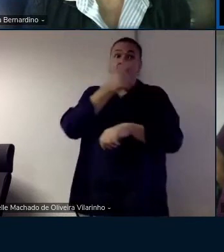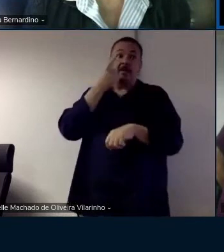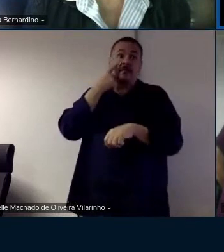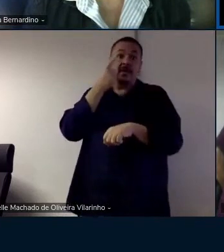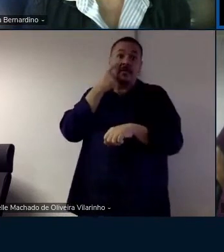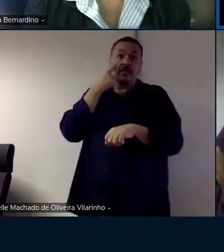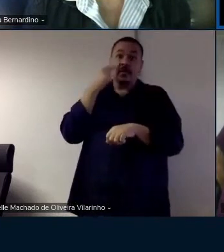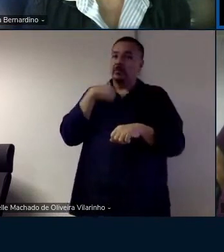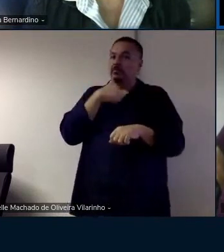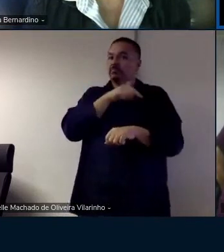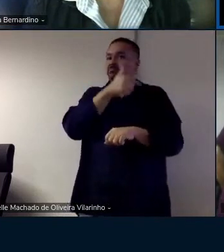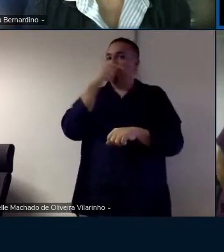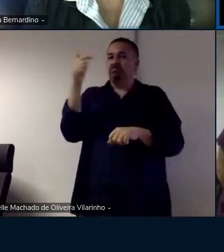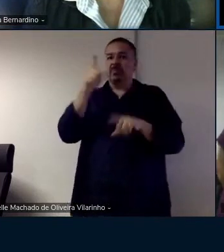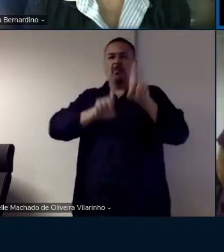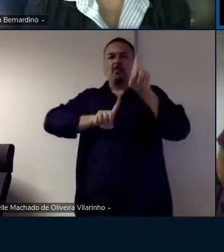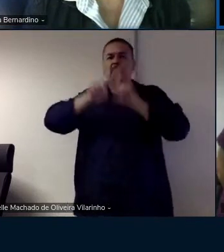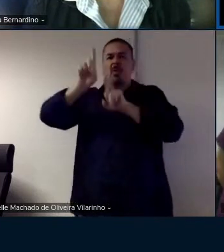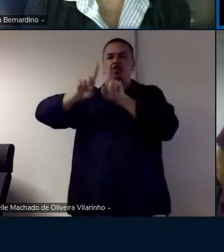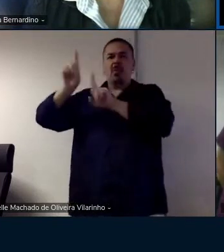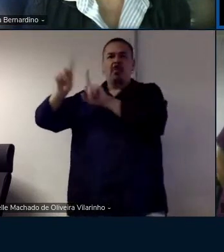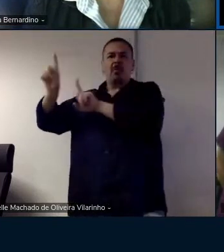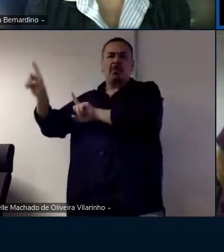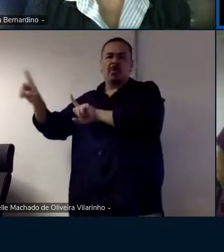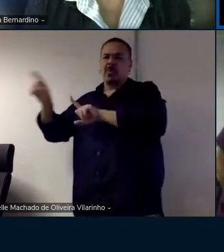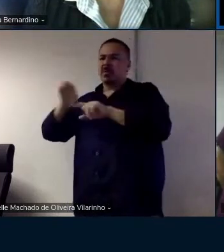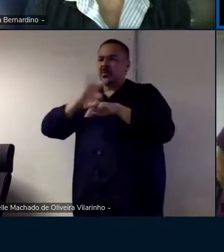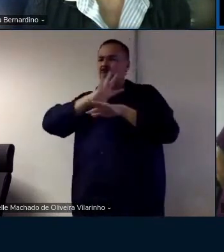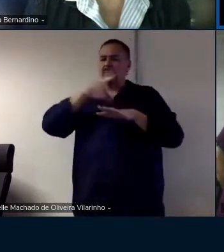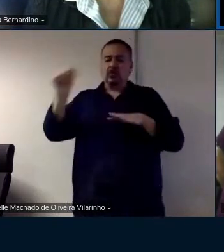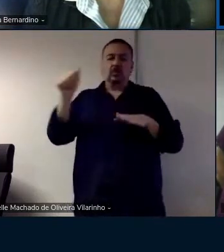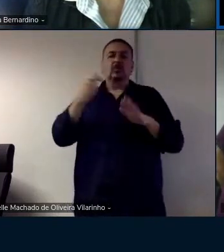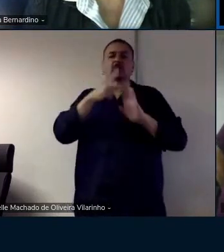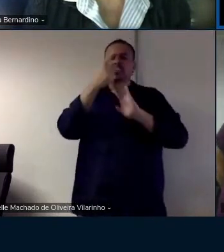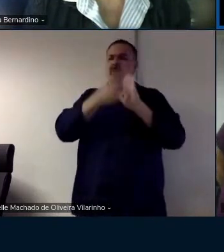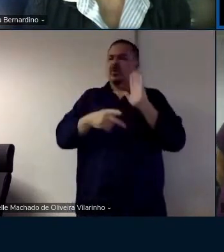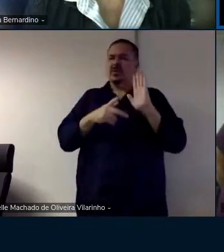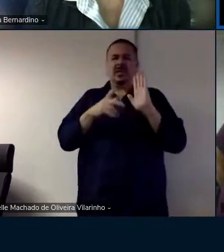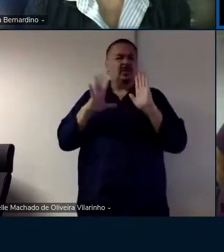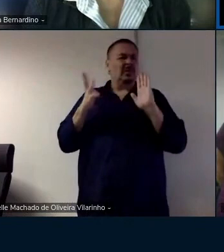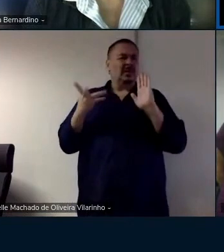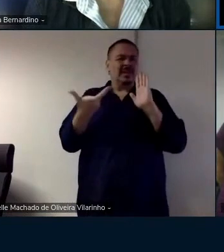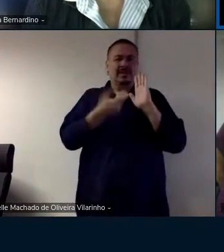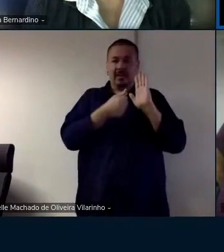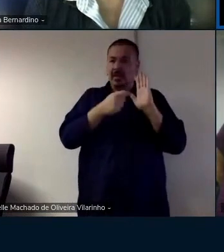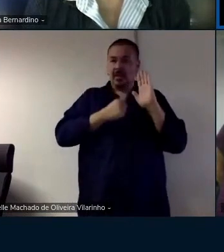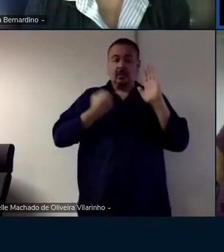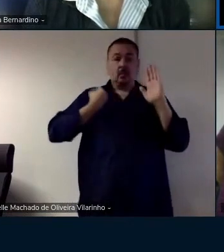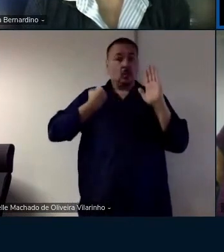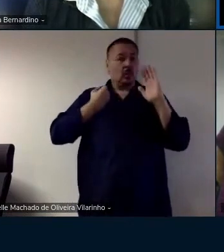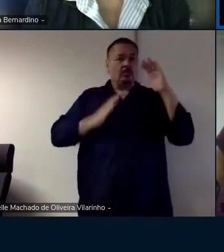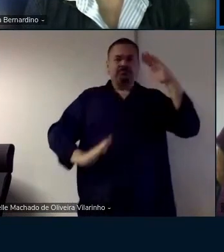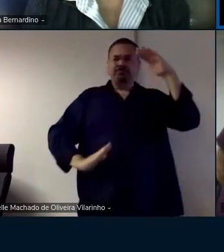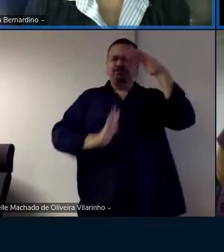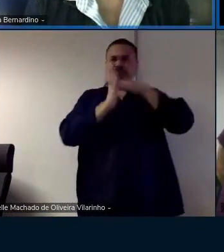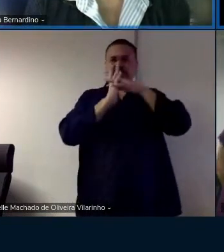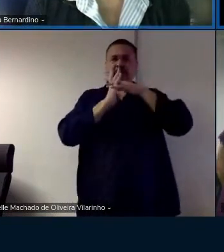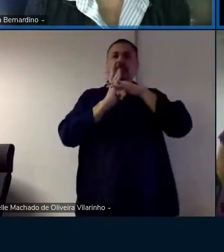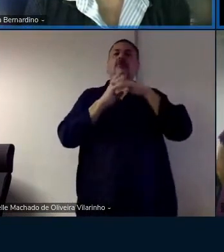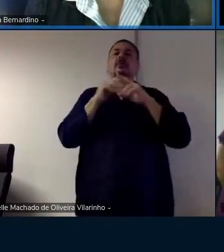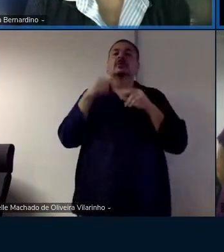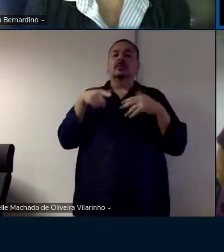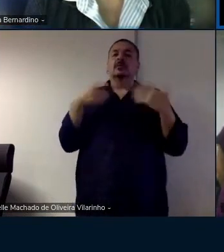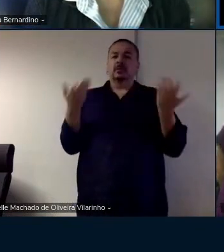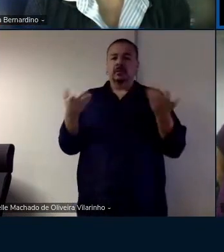eu não tenho não ela foi se destacou em todo o processo seletivo o projeto dela é excelente ela ficou com a nota no máximo e